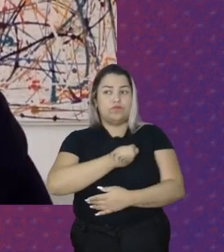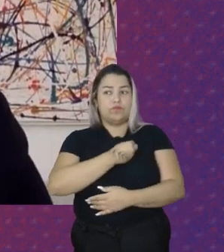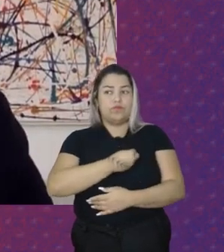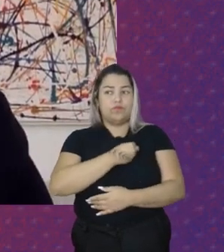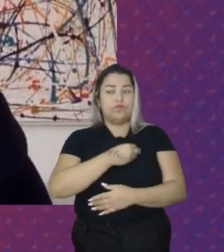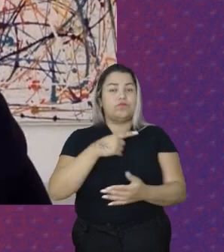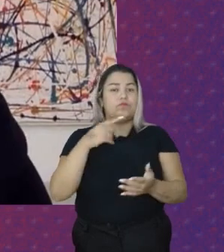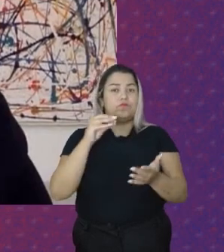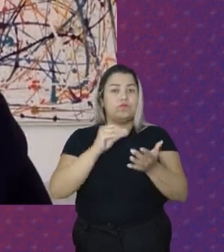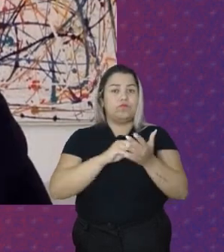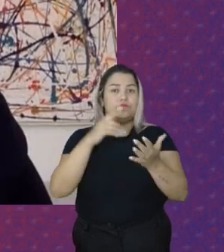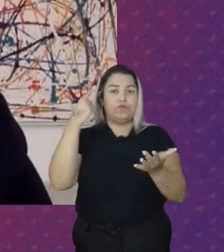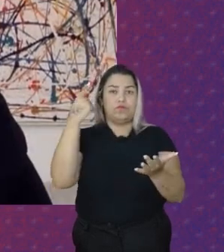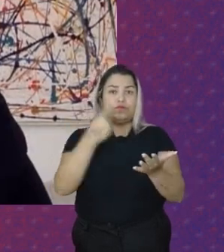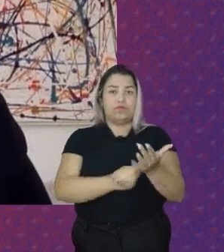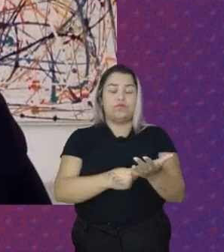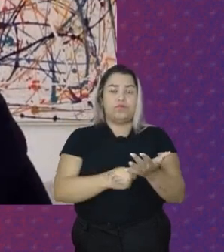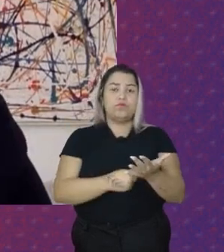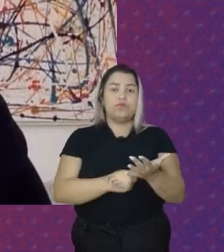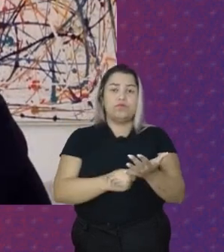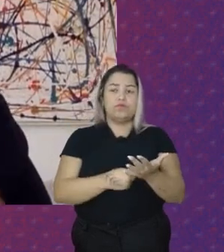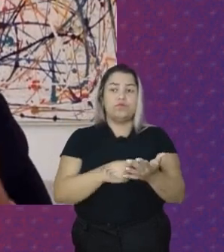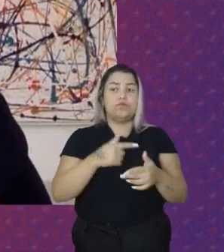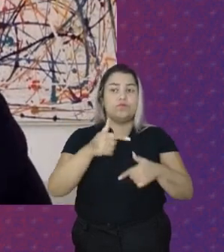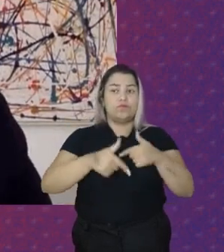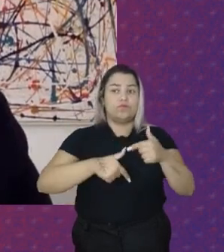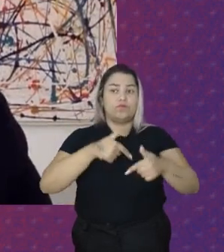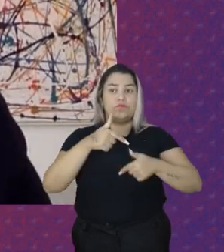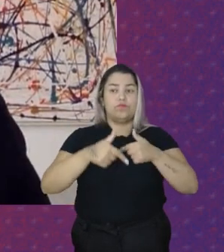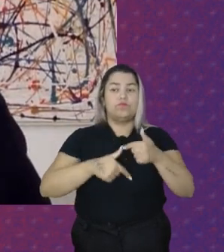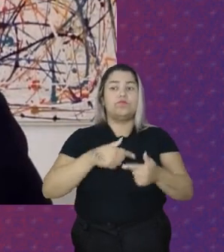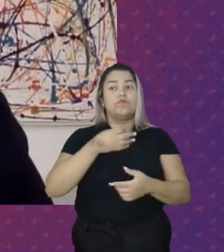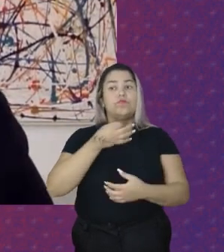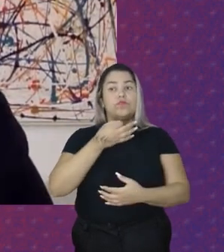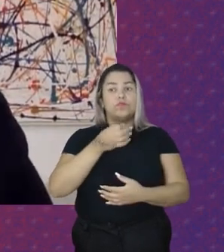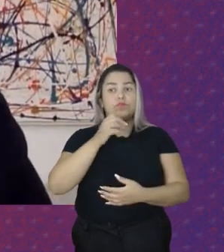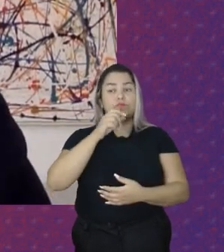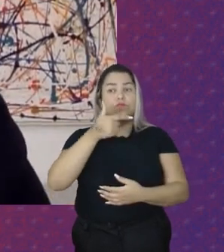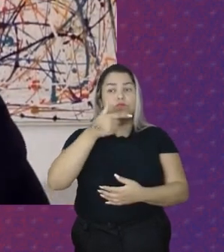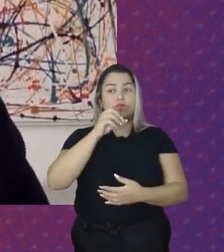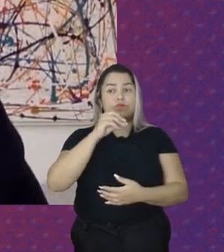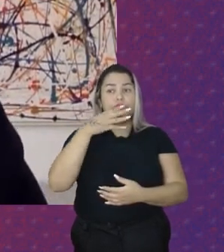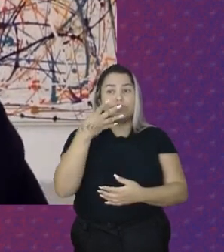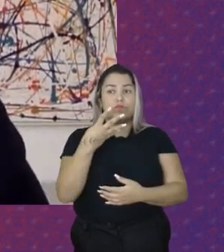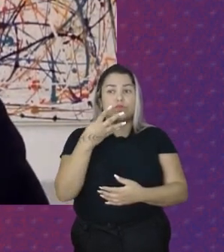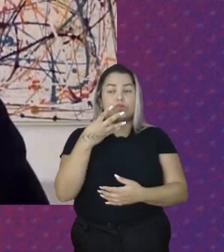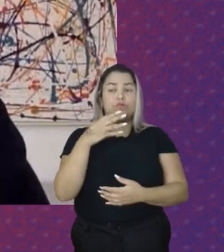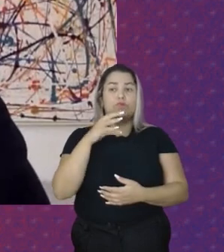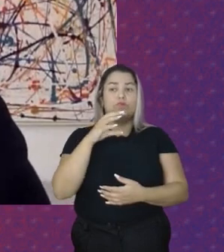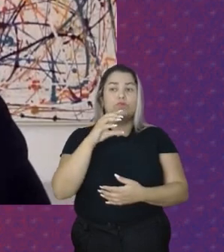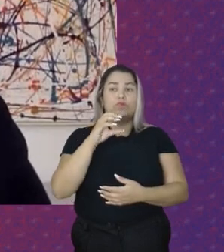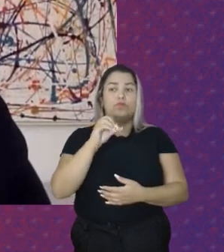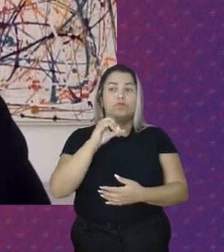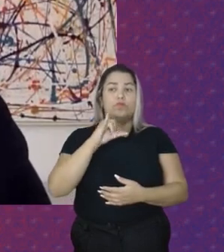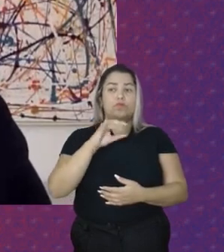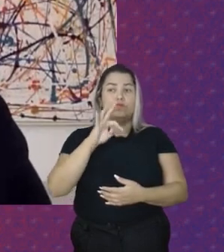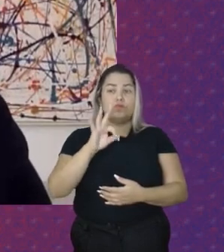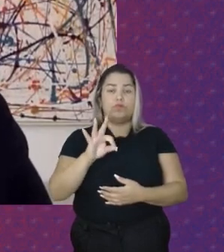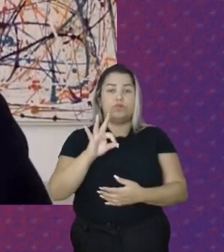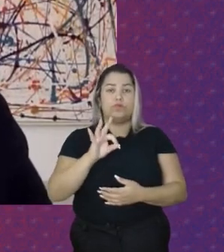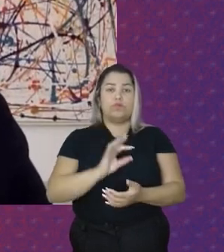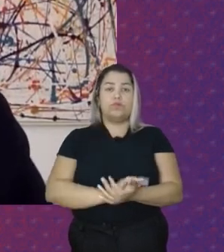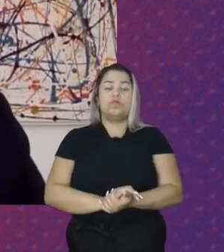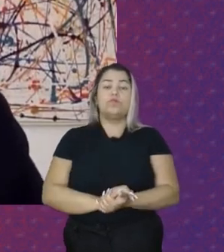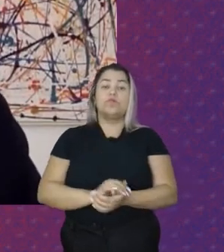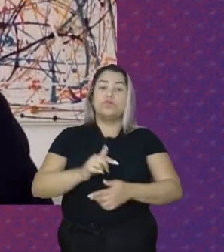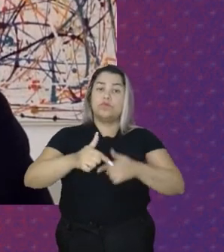descumprimento Das normas Trabalhistas A recomendação 204 Da organização Internacional Do